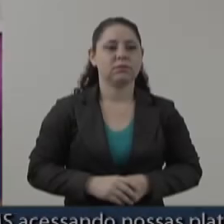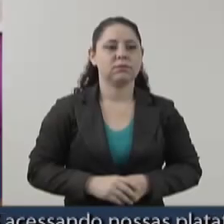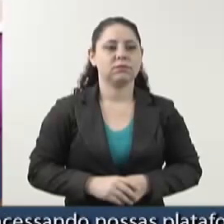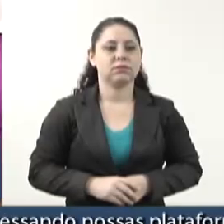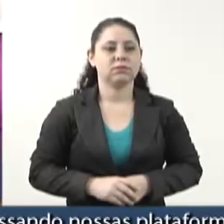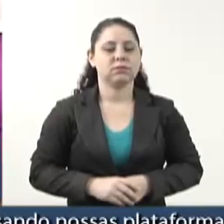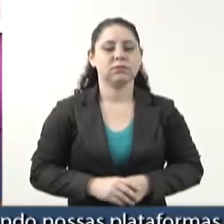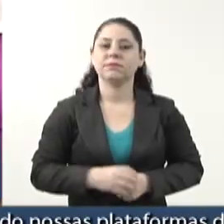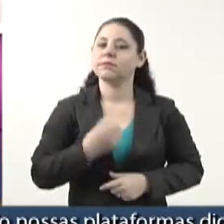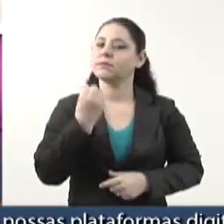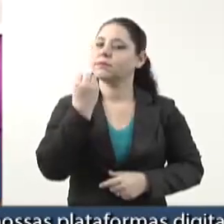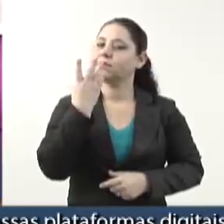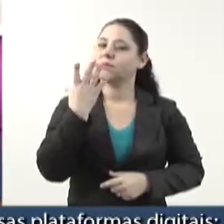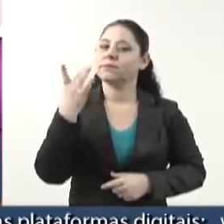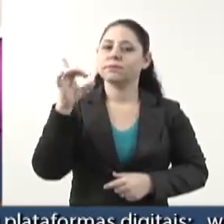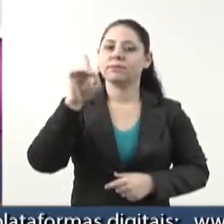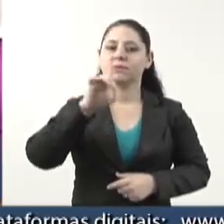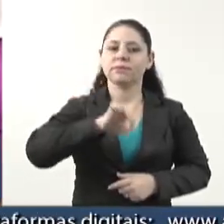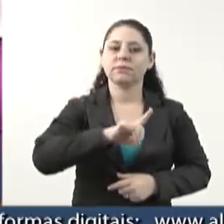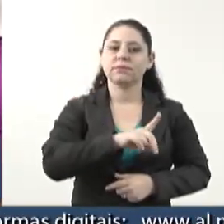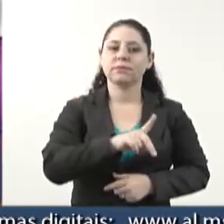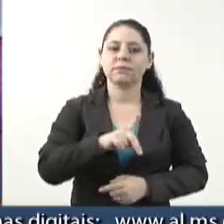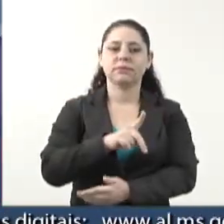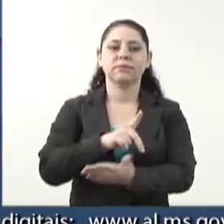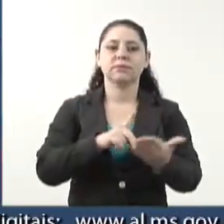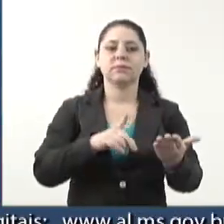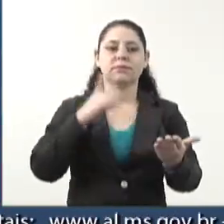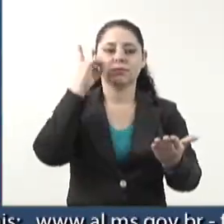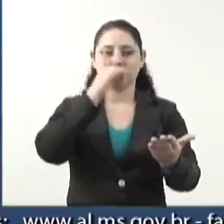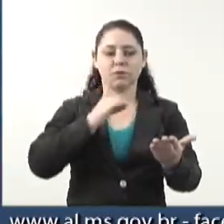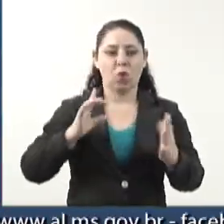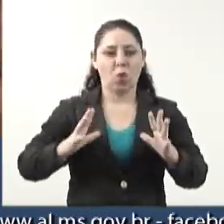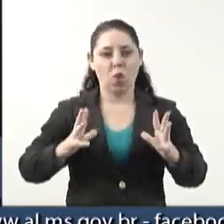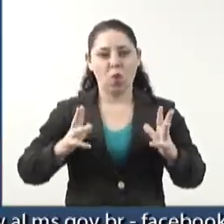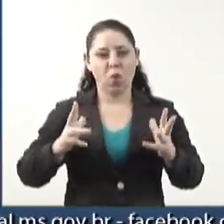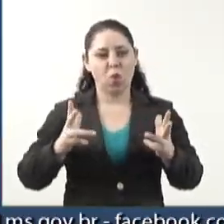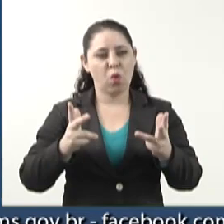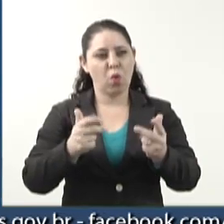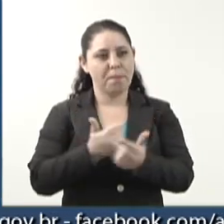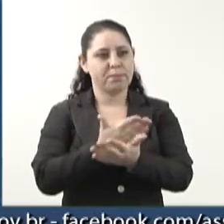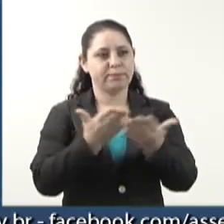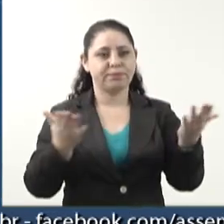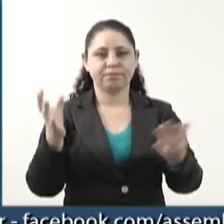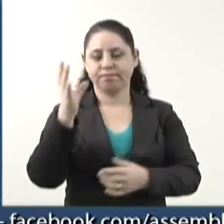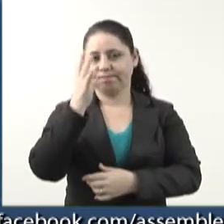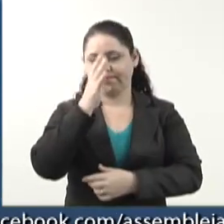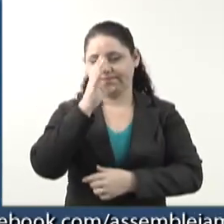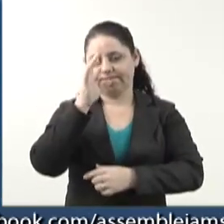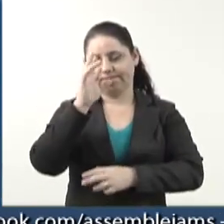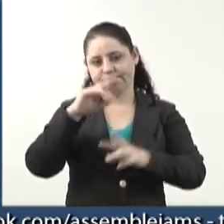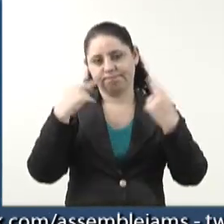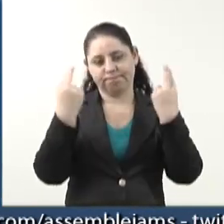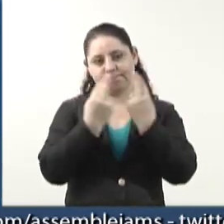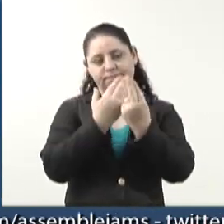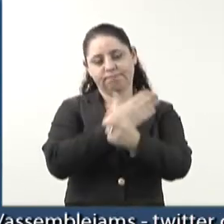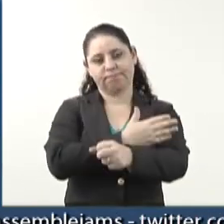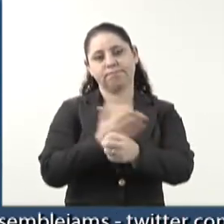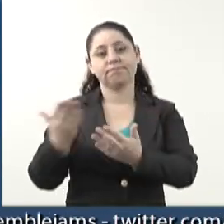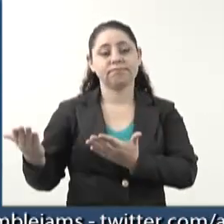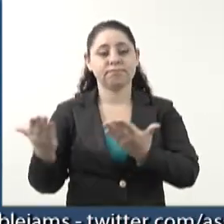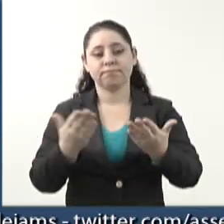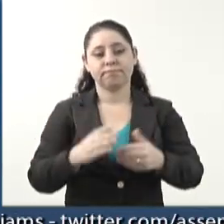Bom dia, presidente, demais colegas, todos os senhores e senhoras que prestigiam essa sessão, sejam muito bem-vindos.